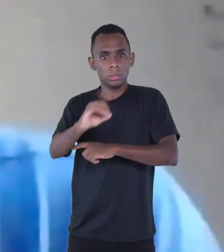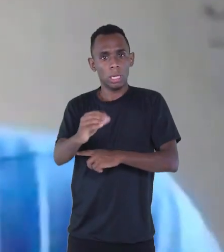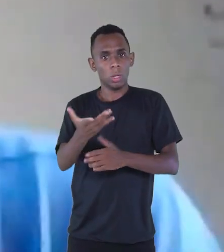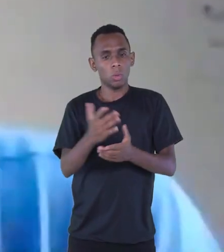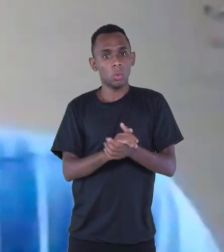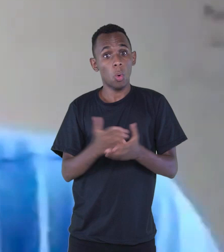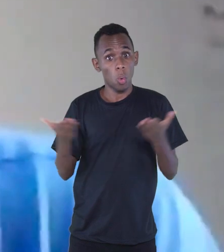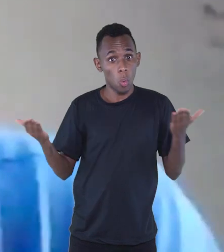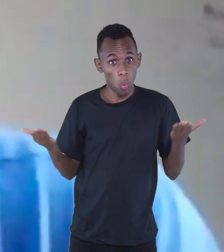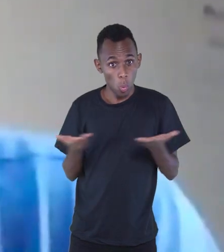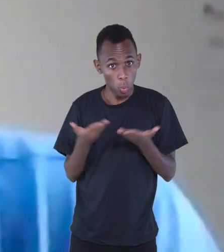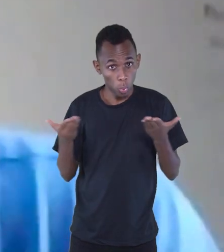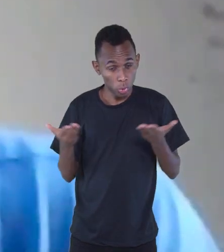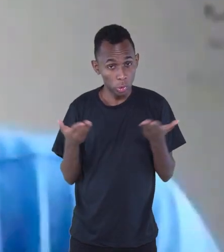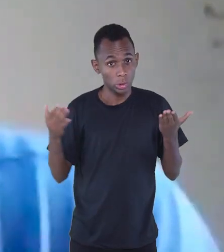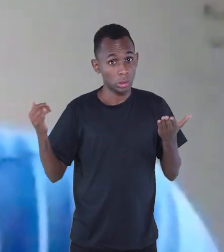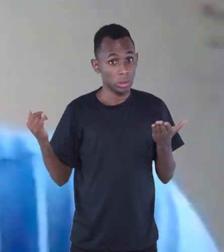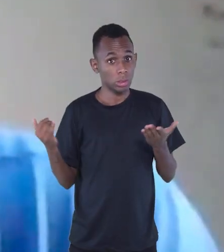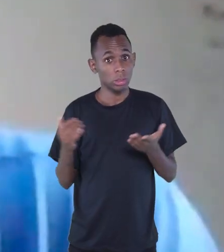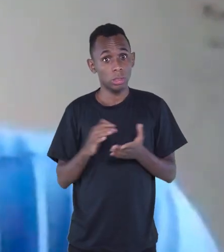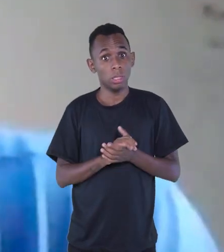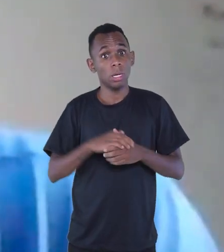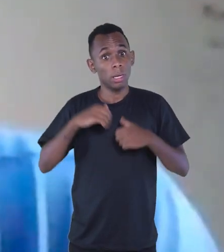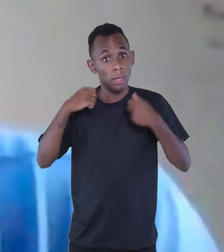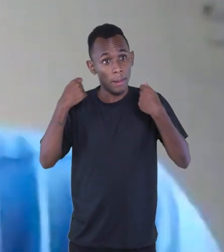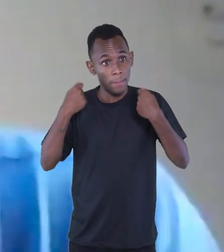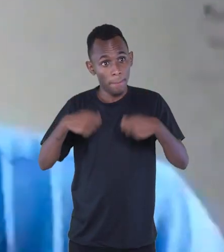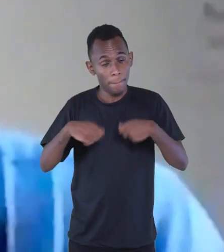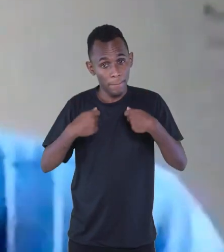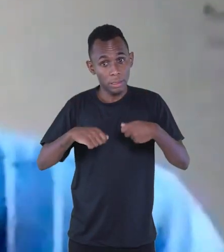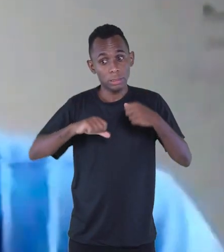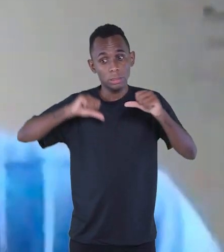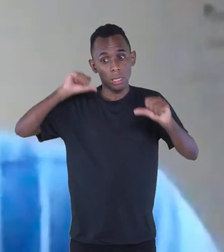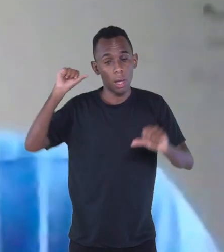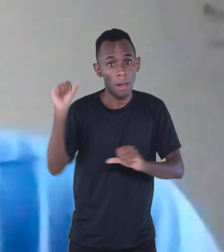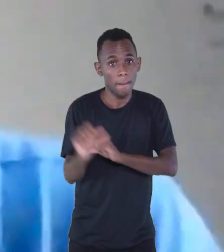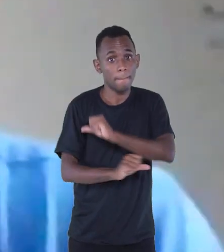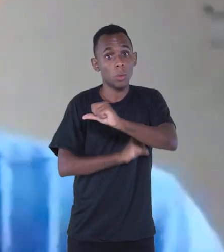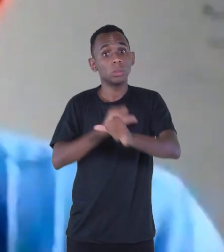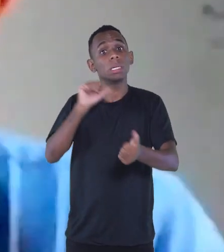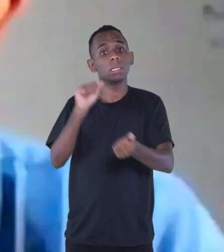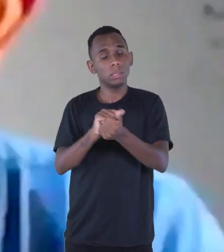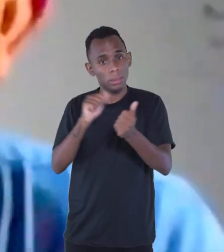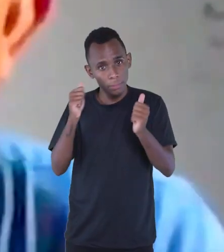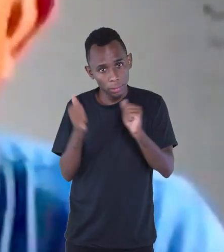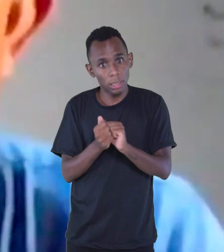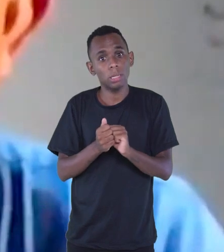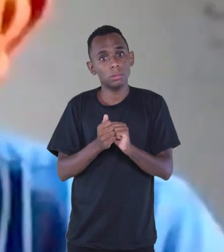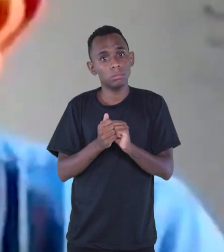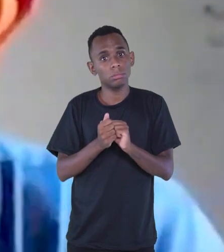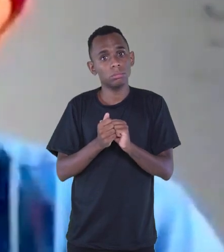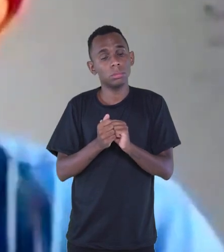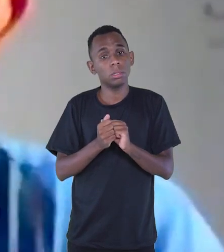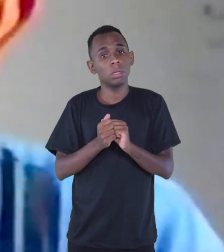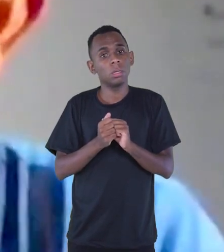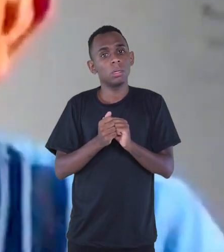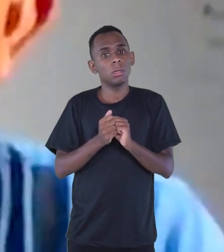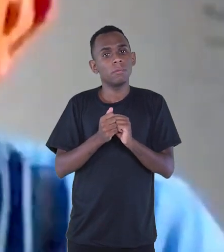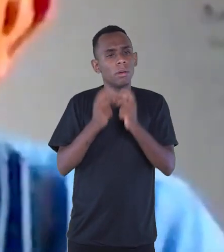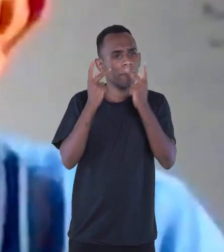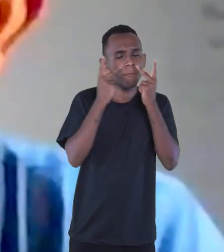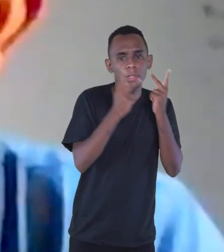Hoje é um lugar que precisa ser revitalizado e está sendo revitalizado. E aí a gente vai visitando